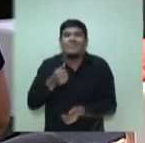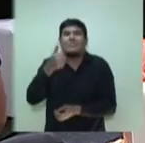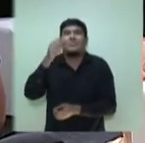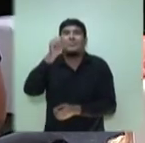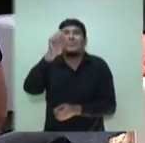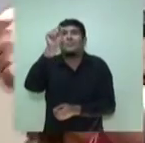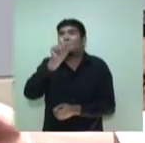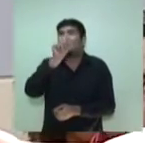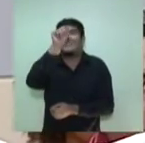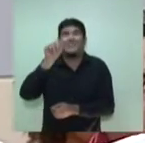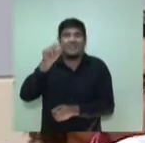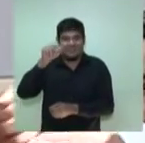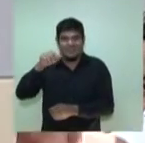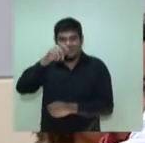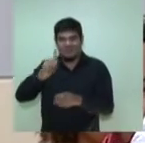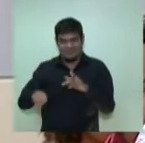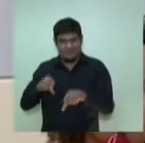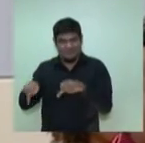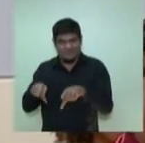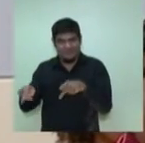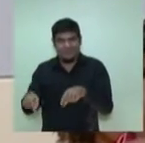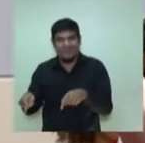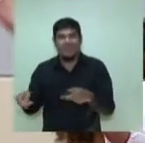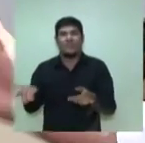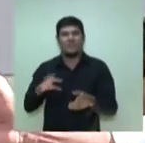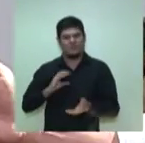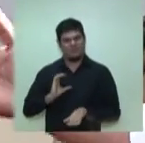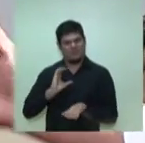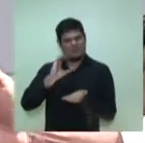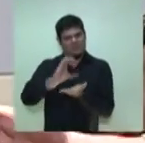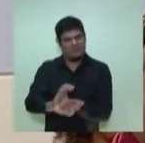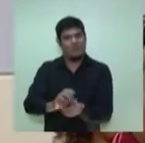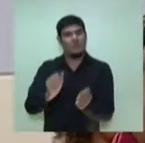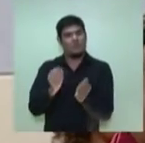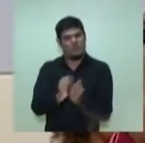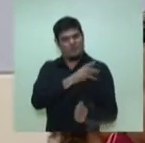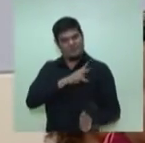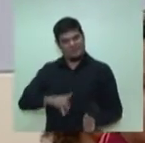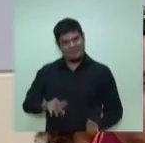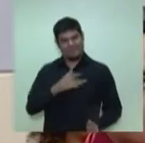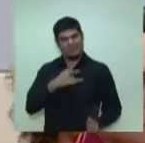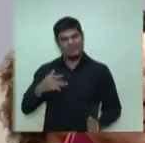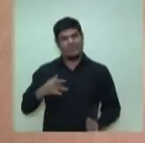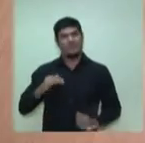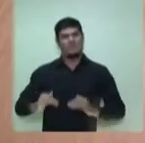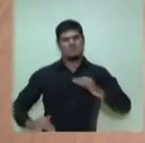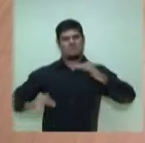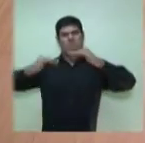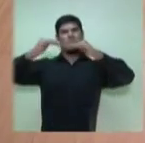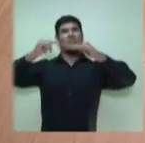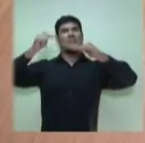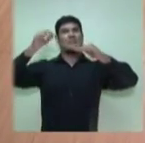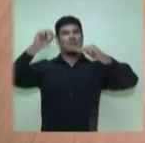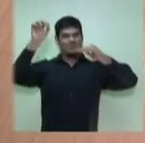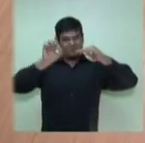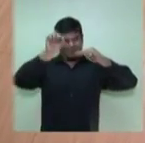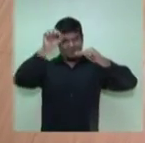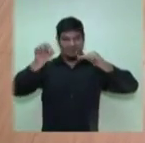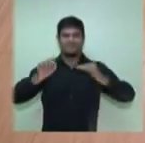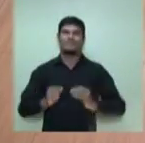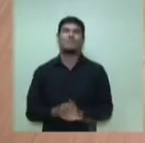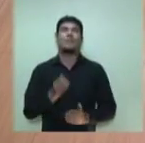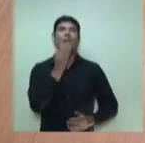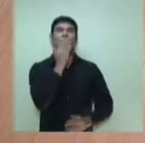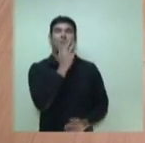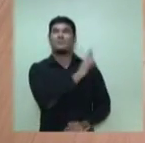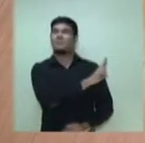fazer investimento com cofinanciamento do Ministério da Saúde para garantir o atendimento de 70%. Candidato Arthur Neto, o senhor tem